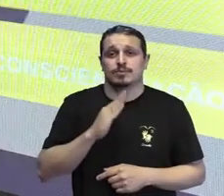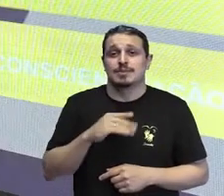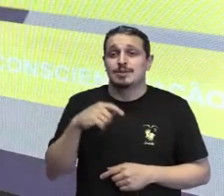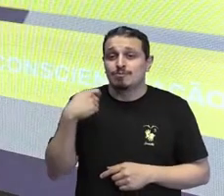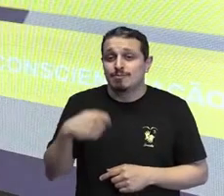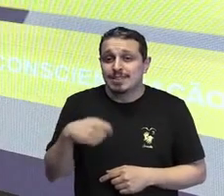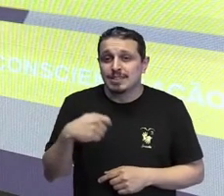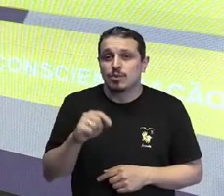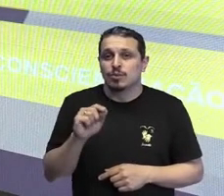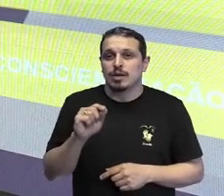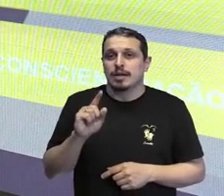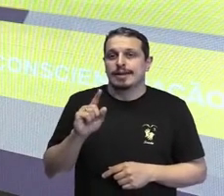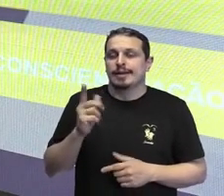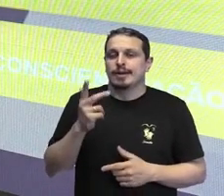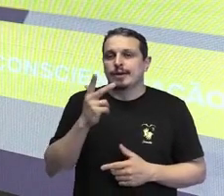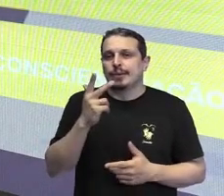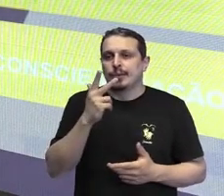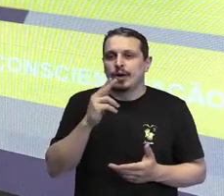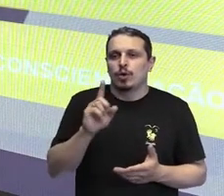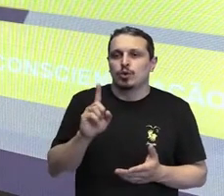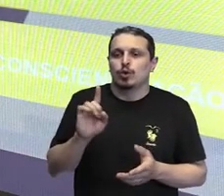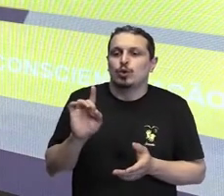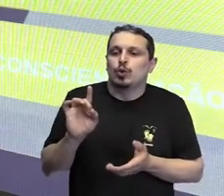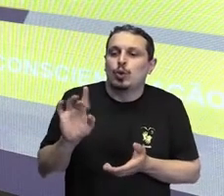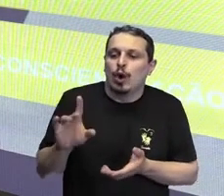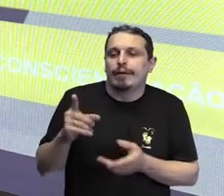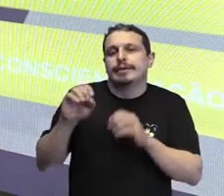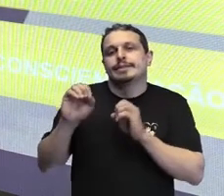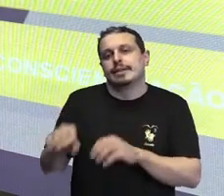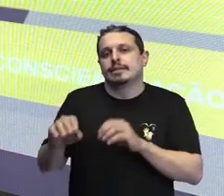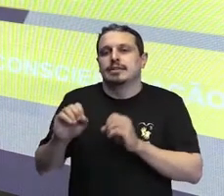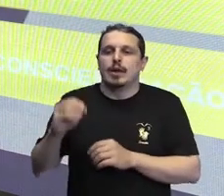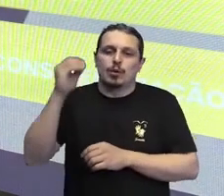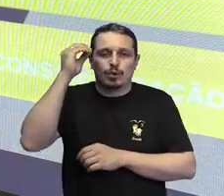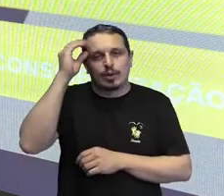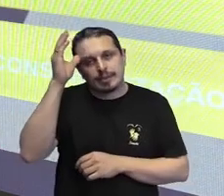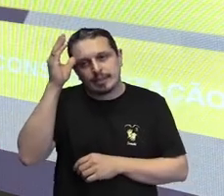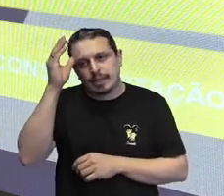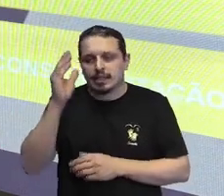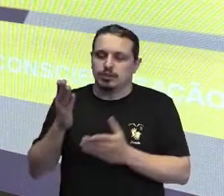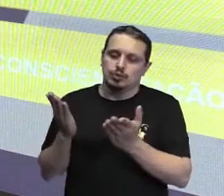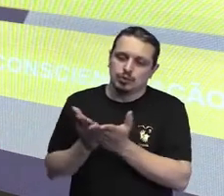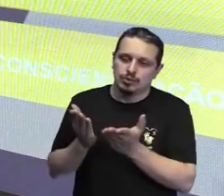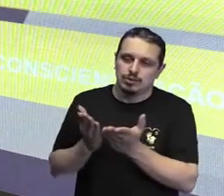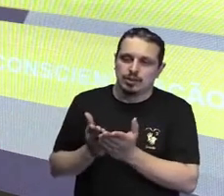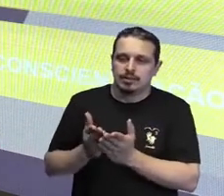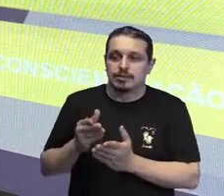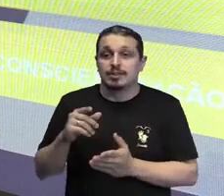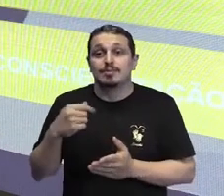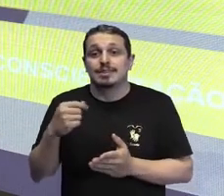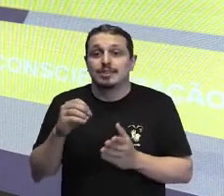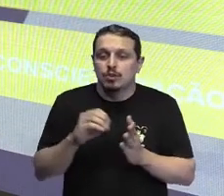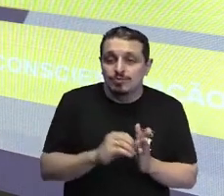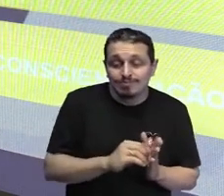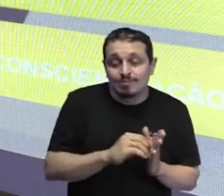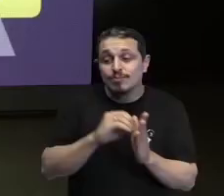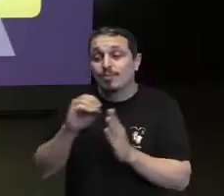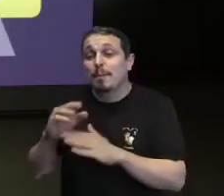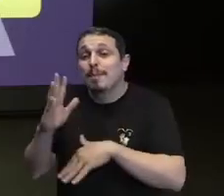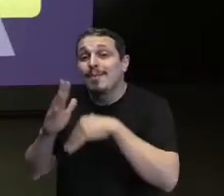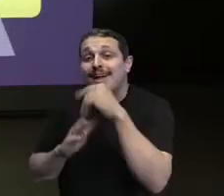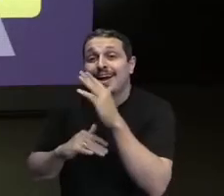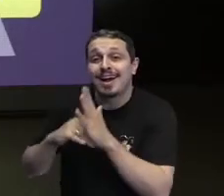tom da educação e do conhecimento, mas a gente precisa colocar isso em prática. Então, é fundamental